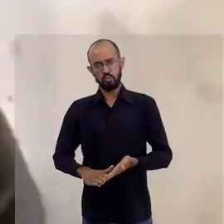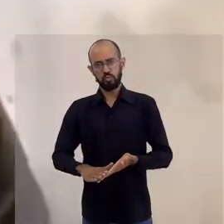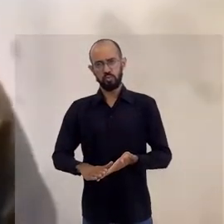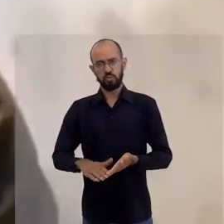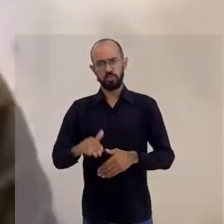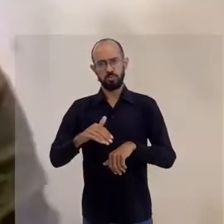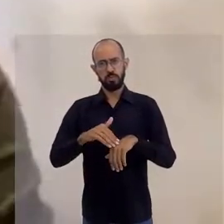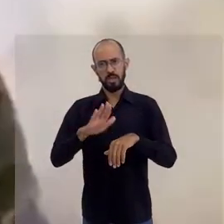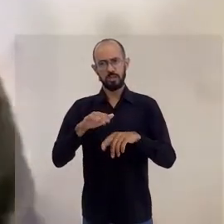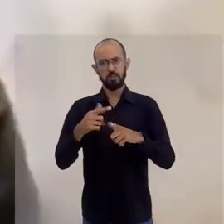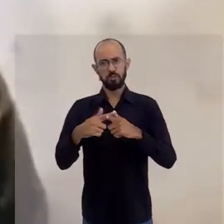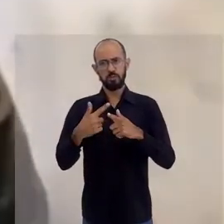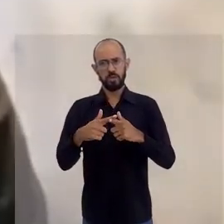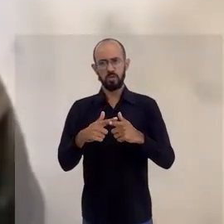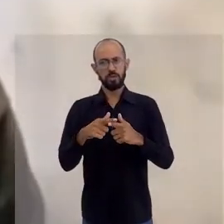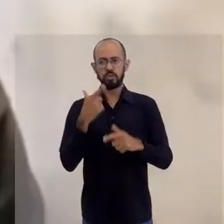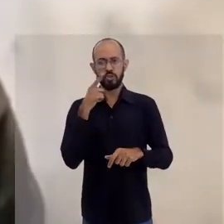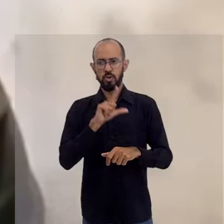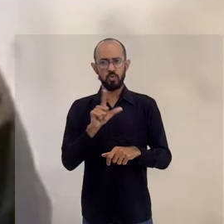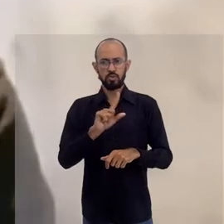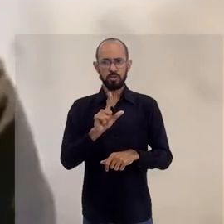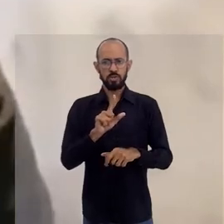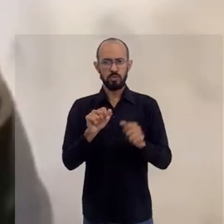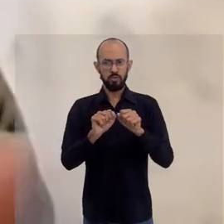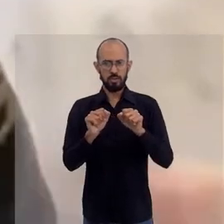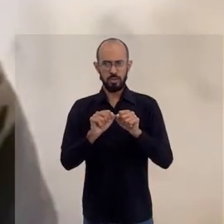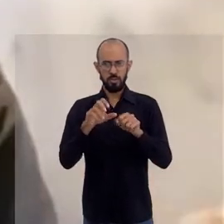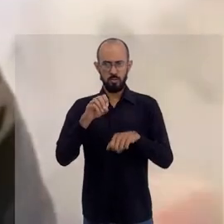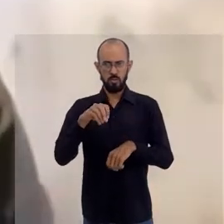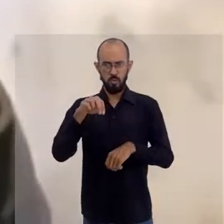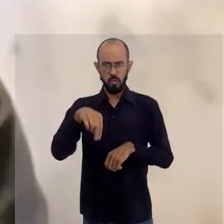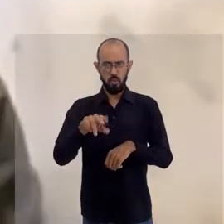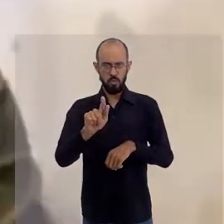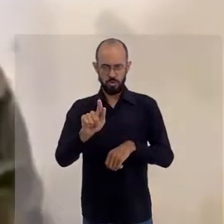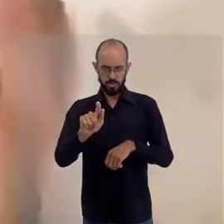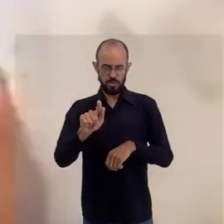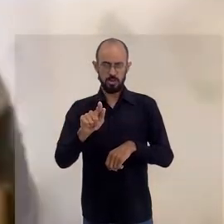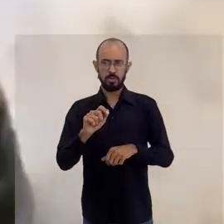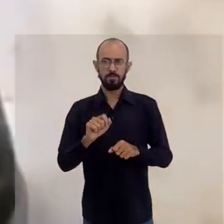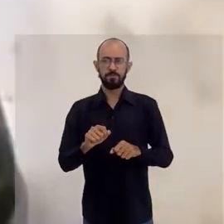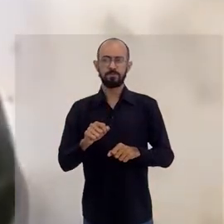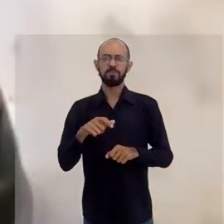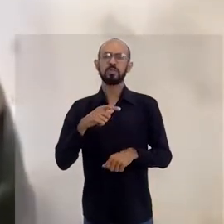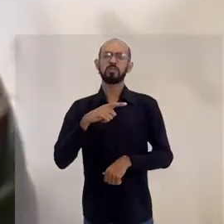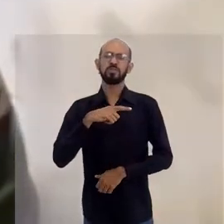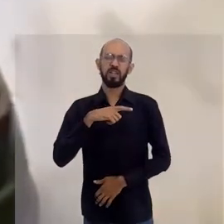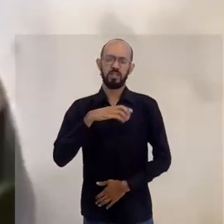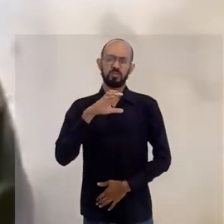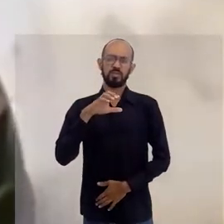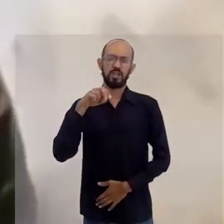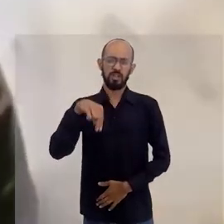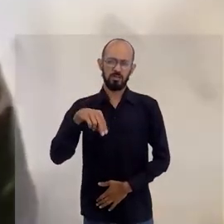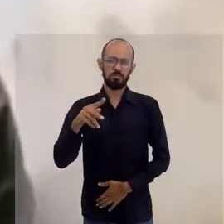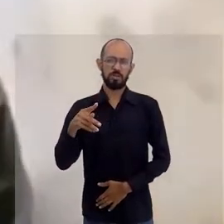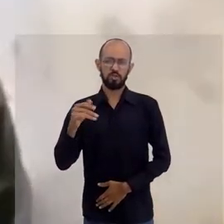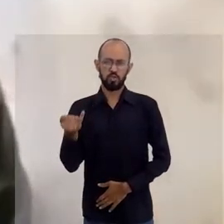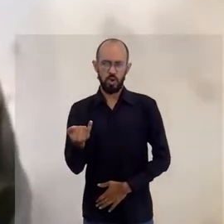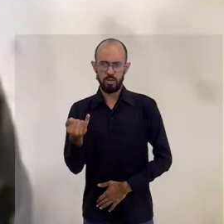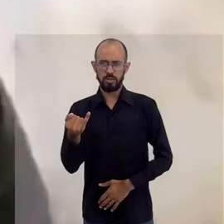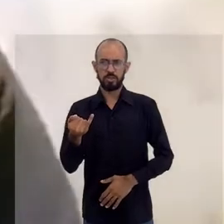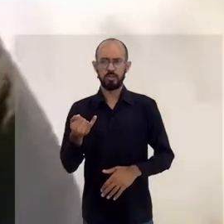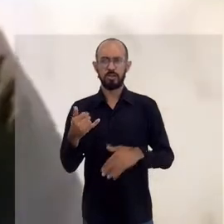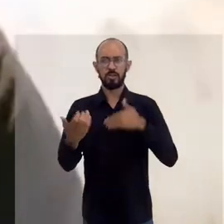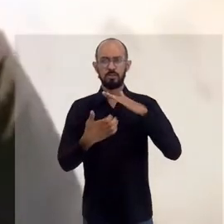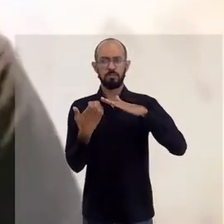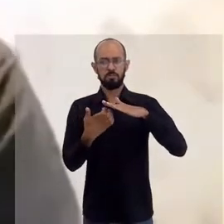adicionais porque o que a gente não conseguir como ONG, aliás, eu já tenho um CNPJ, já tenho condições